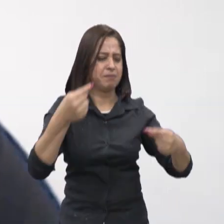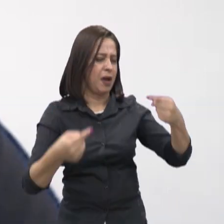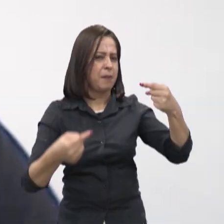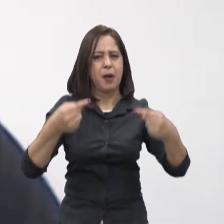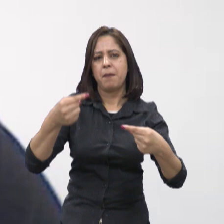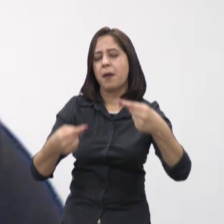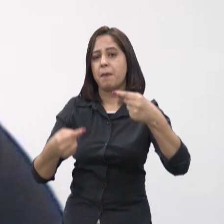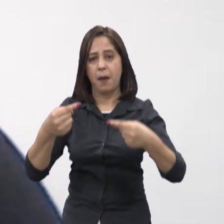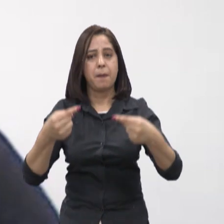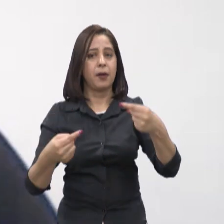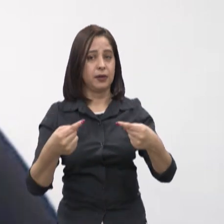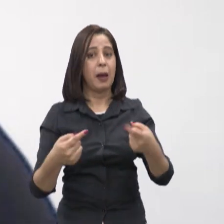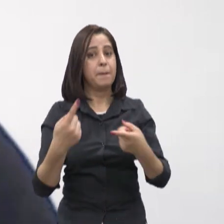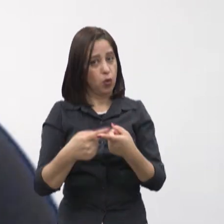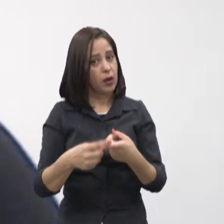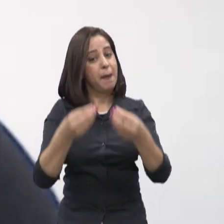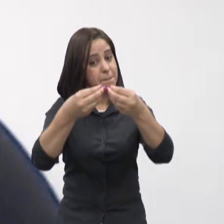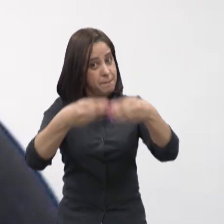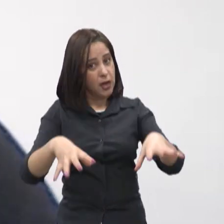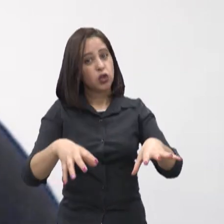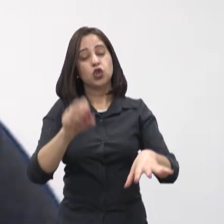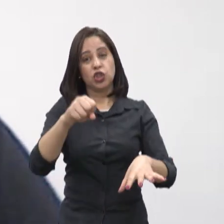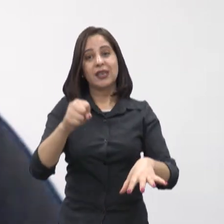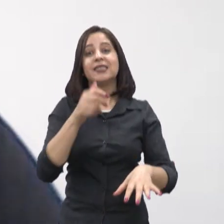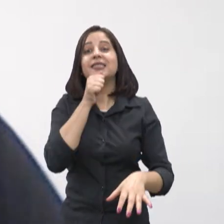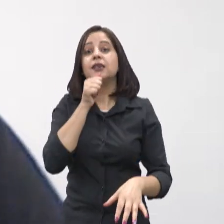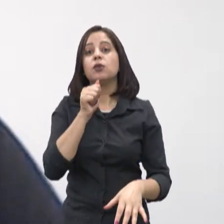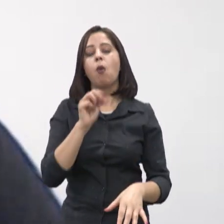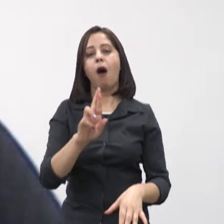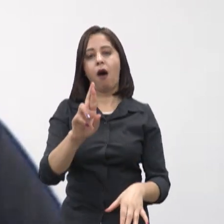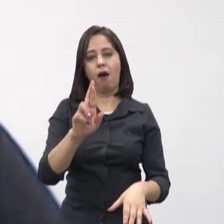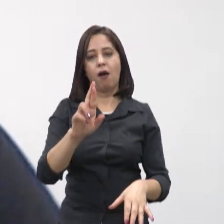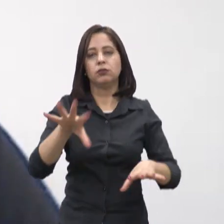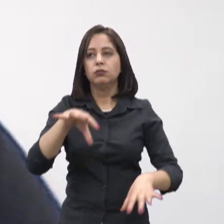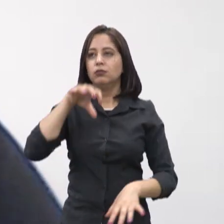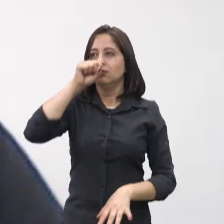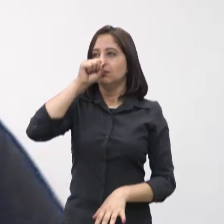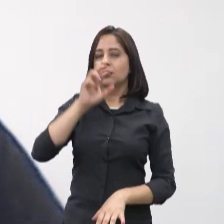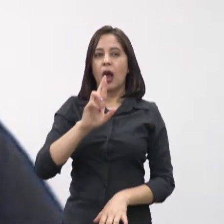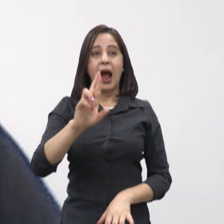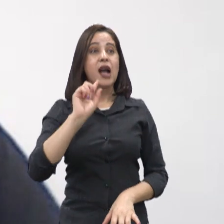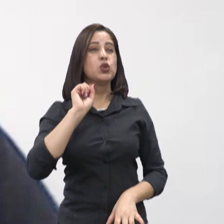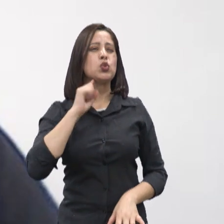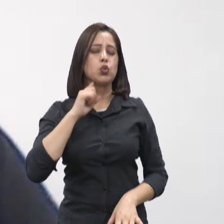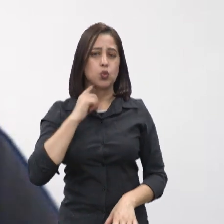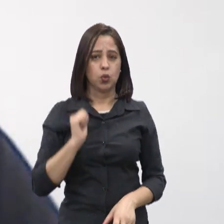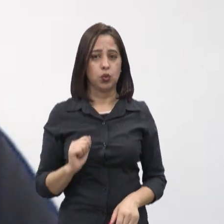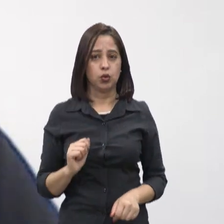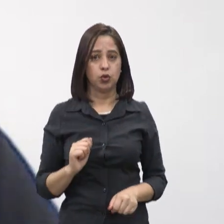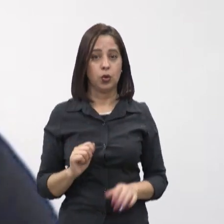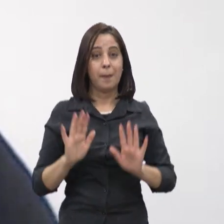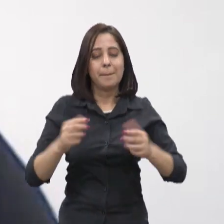população, porque isso prejudica principalmente a qualidade do ar, e que existem outras formas de produção de